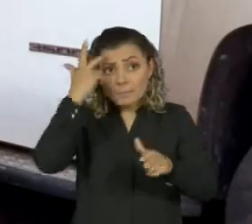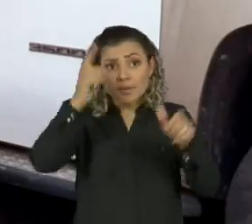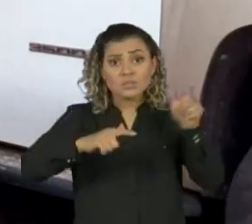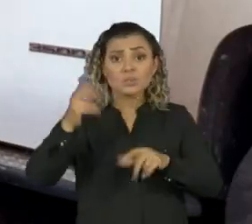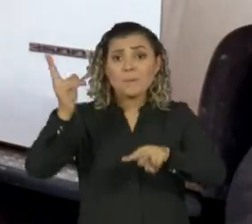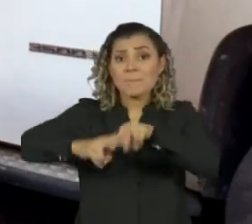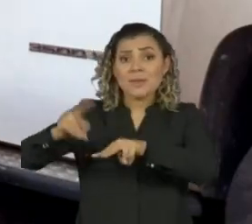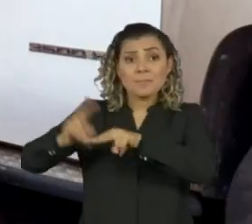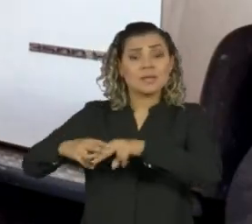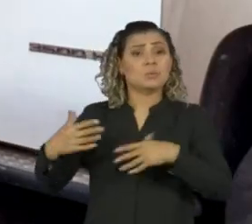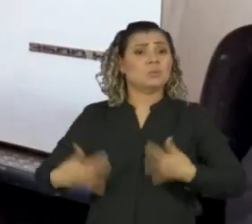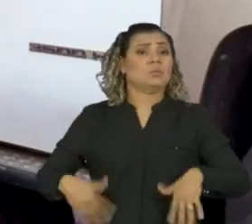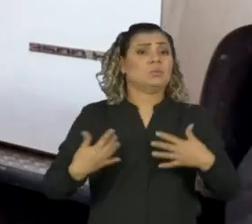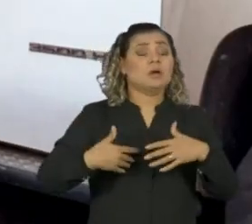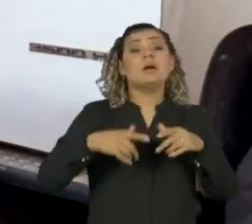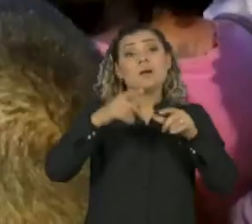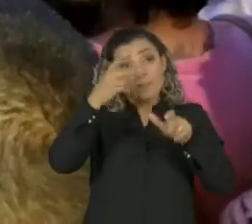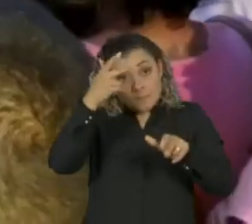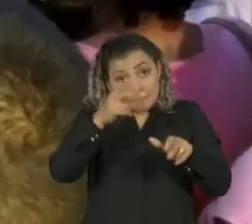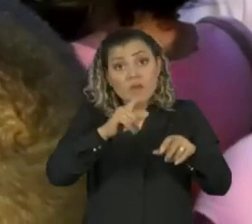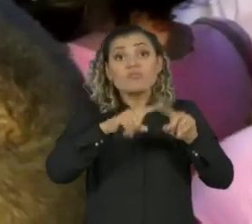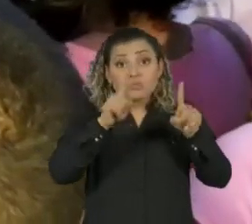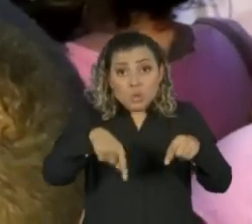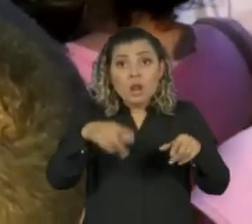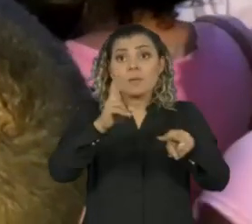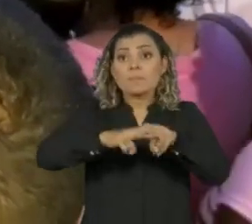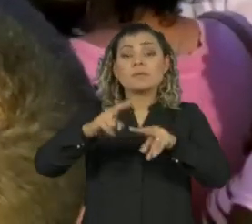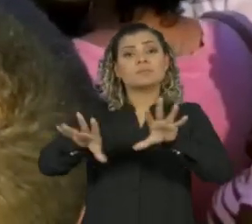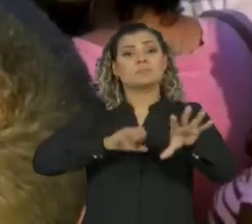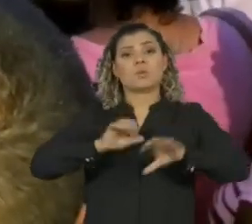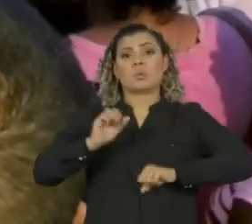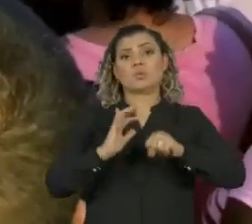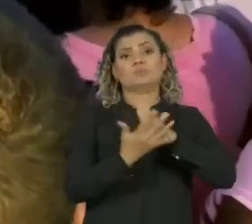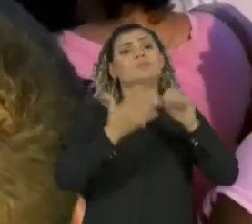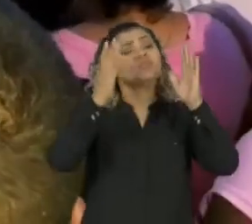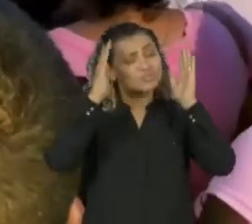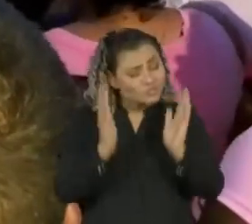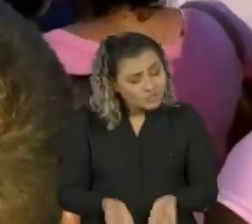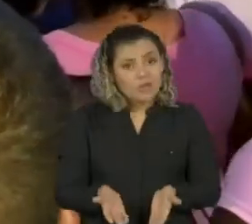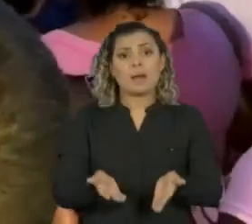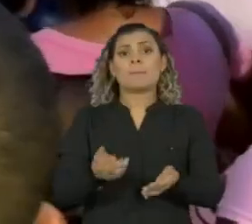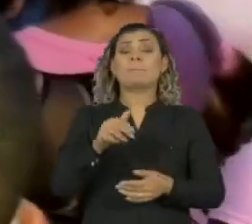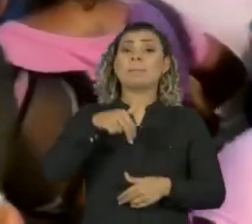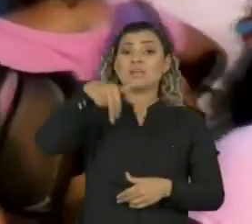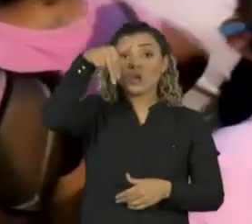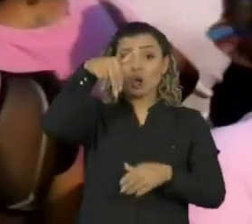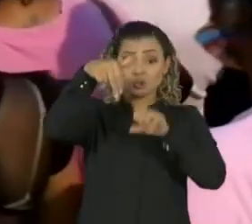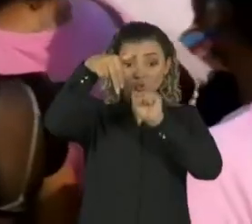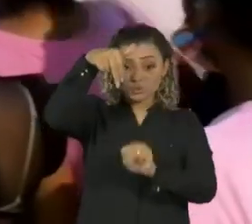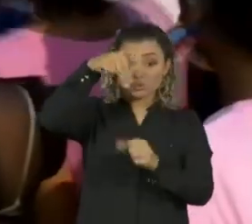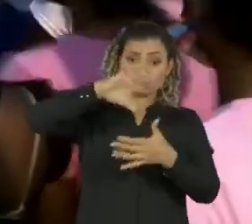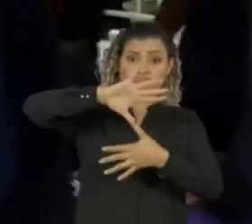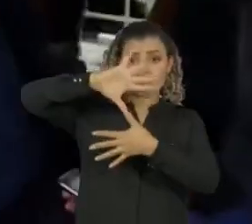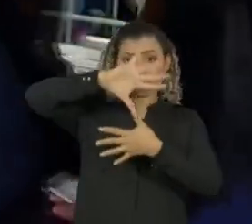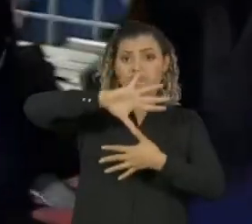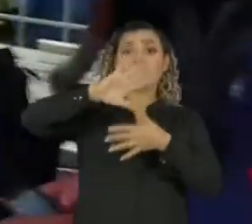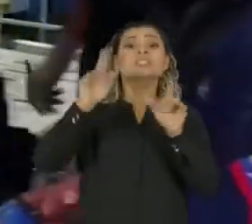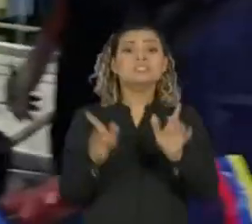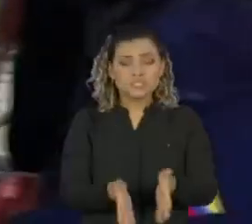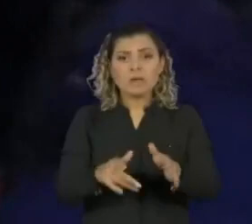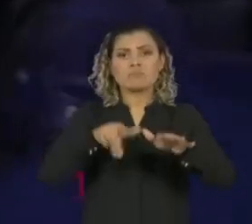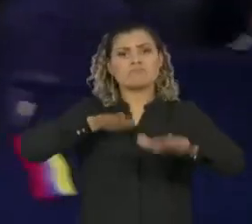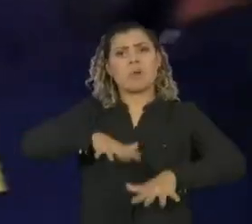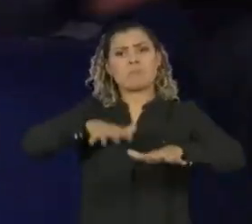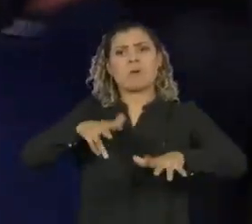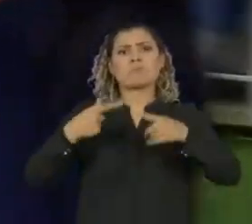de detentos e funcionários das penitenciárias que foram infectados em todo o continente, de norte a sul, além de revoltas e rebeliões